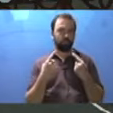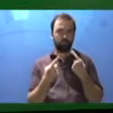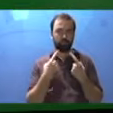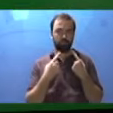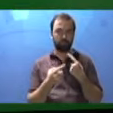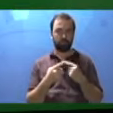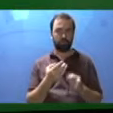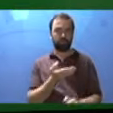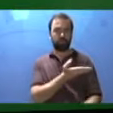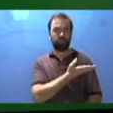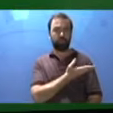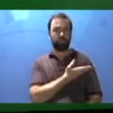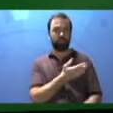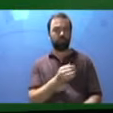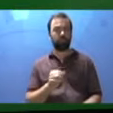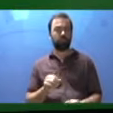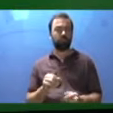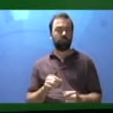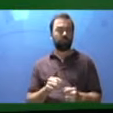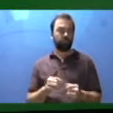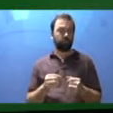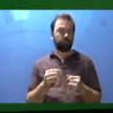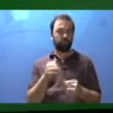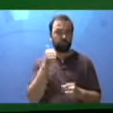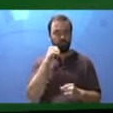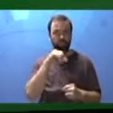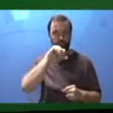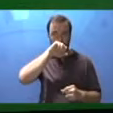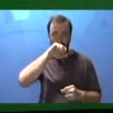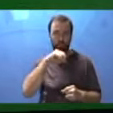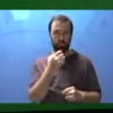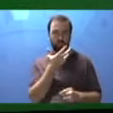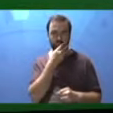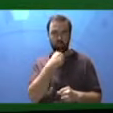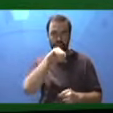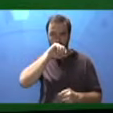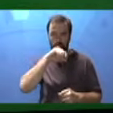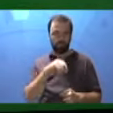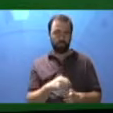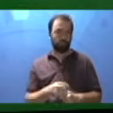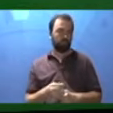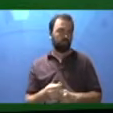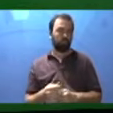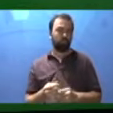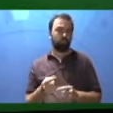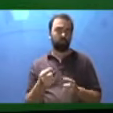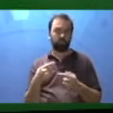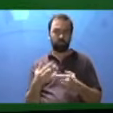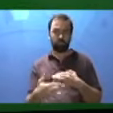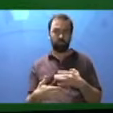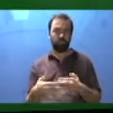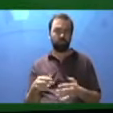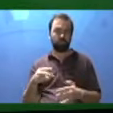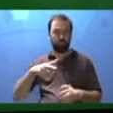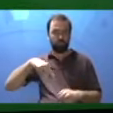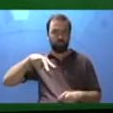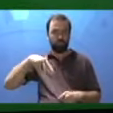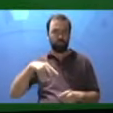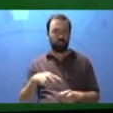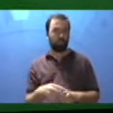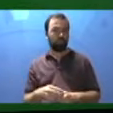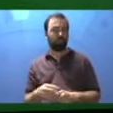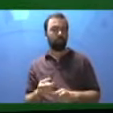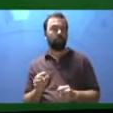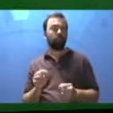Converse com seus colegas e conversa com a mamãe, com os irmãos, com quem está aí com você. Depois de observar a maquete, é possível